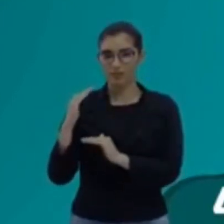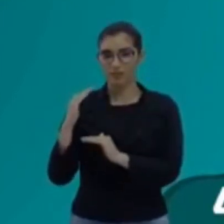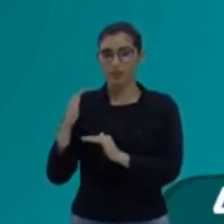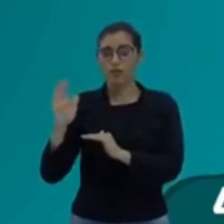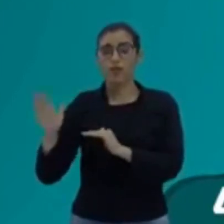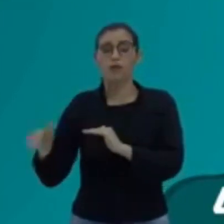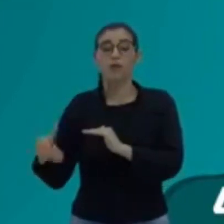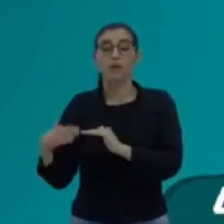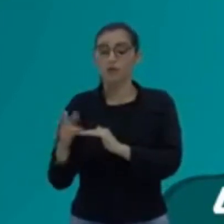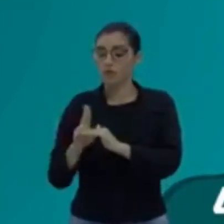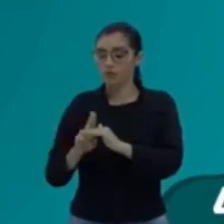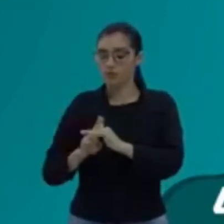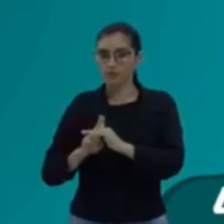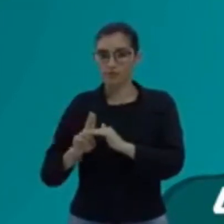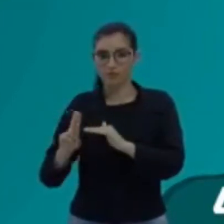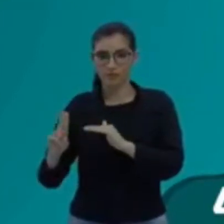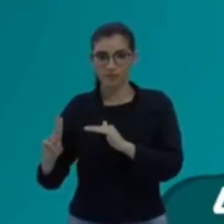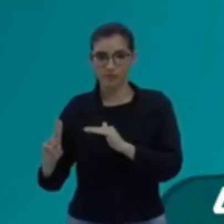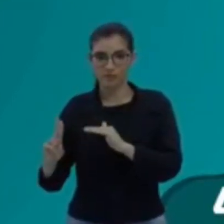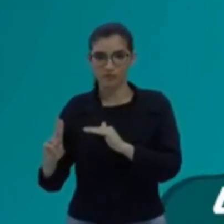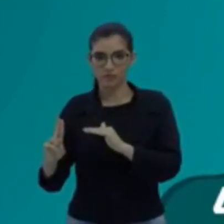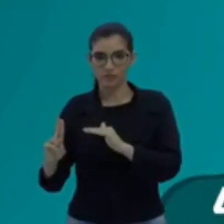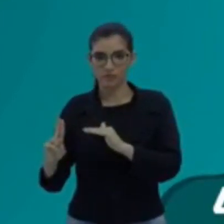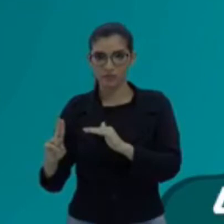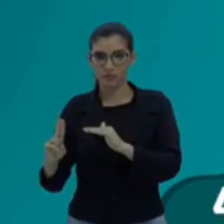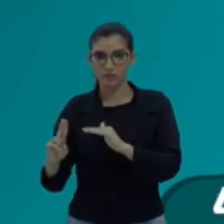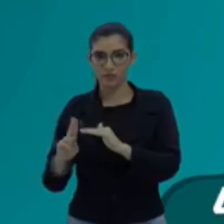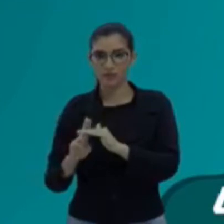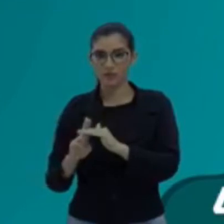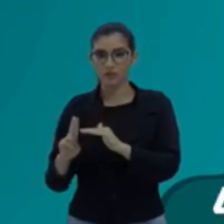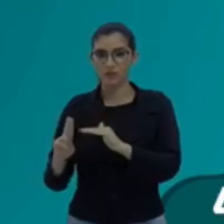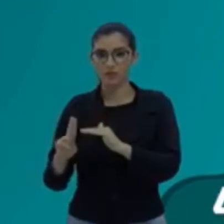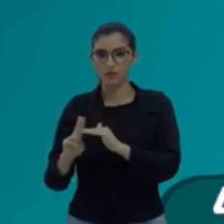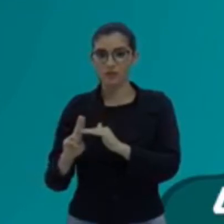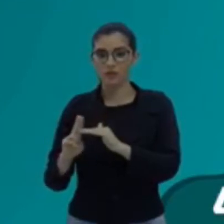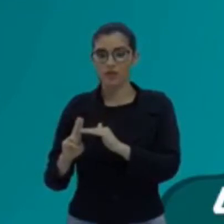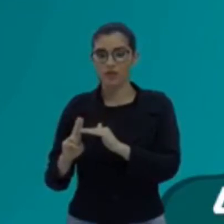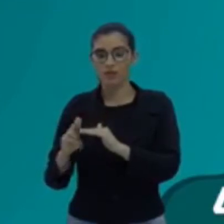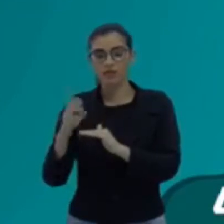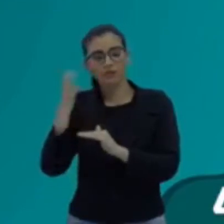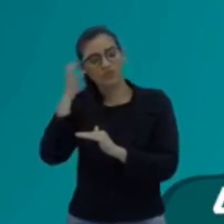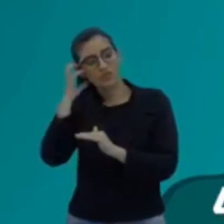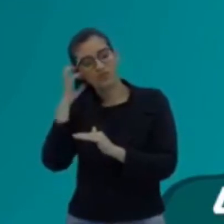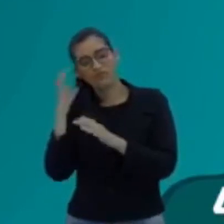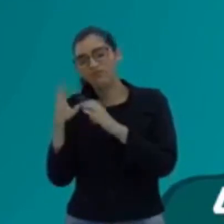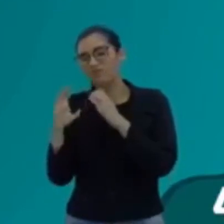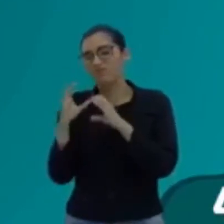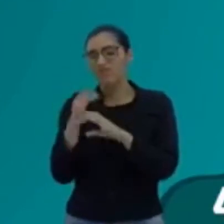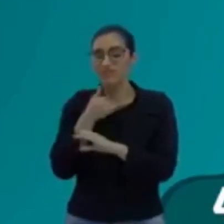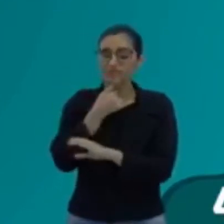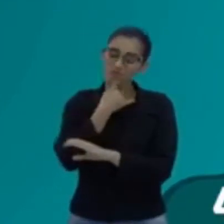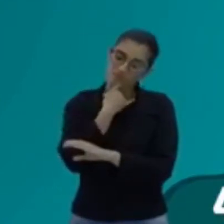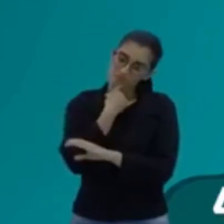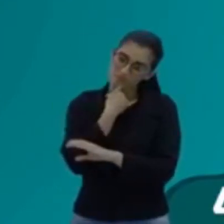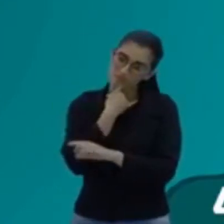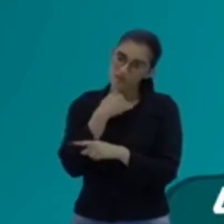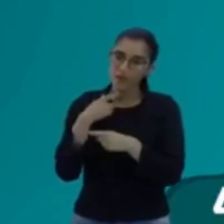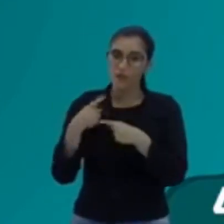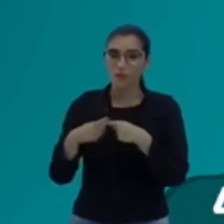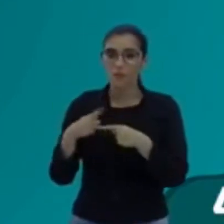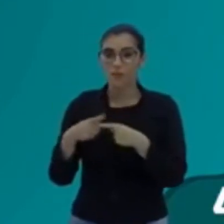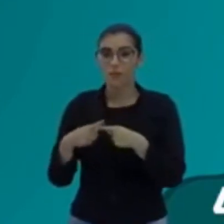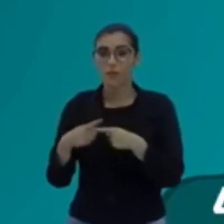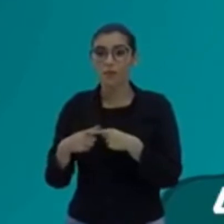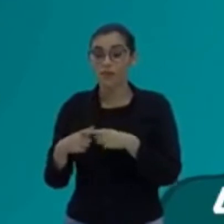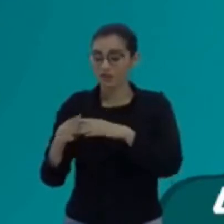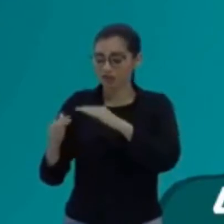baixo. Tu está ruim, escutando aquelas músicas lá, triste. Porque tu te encontra